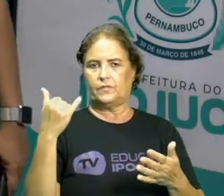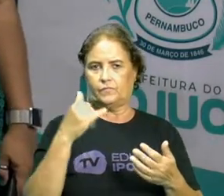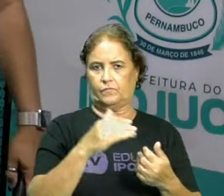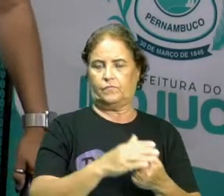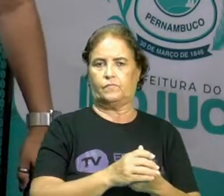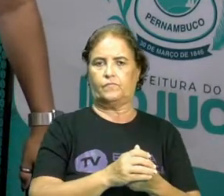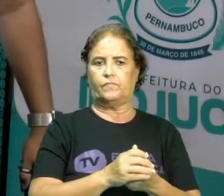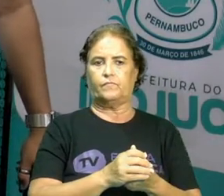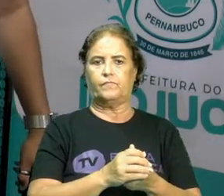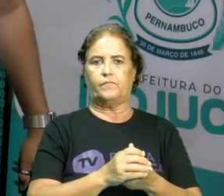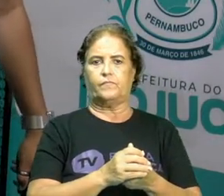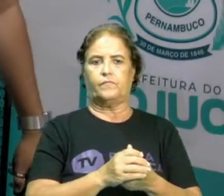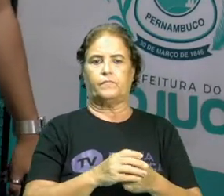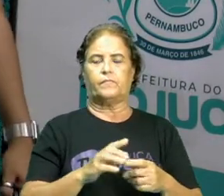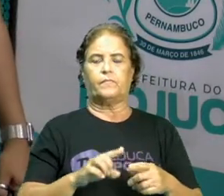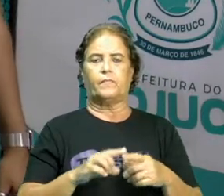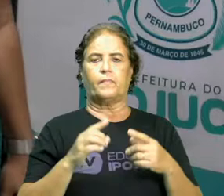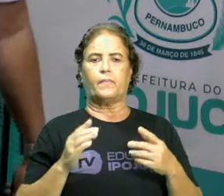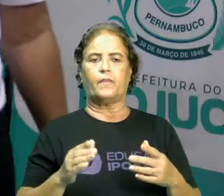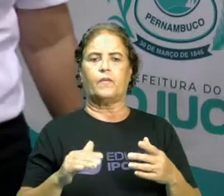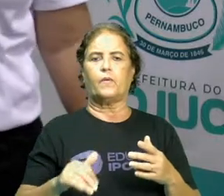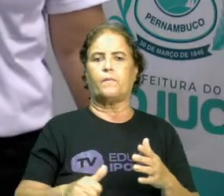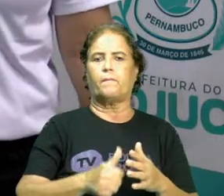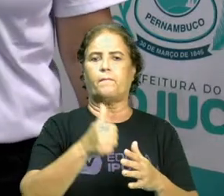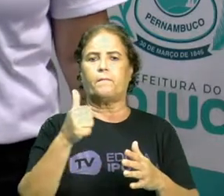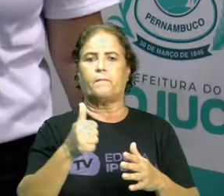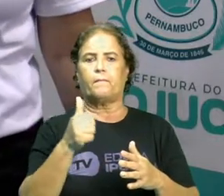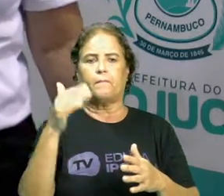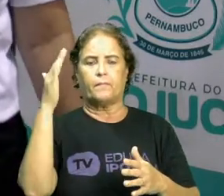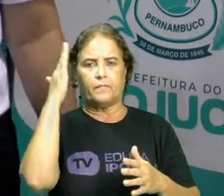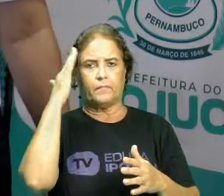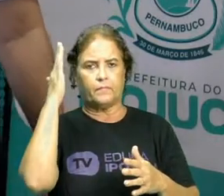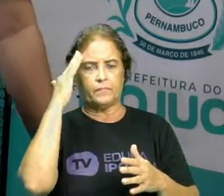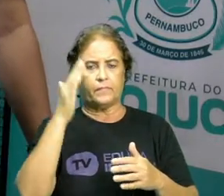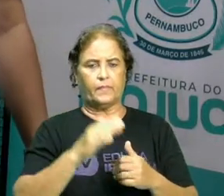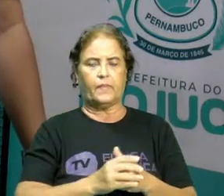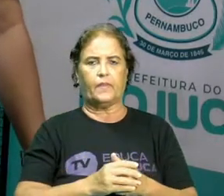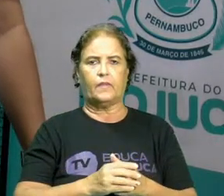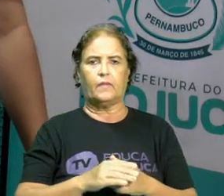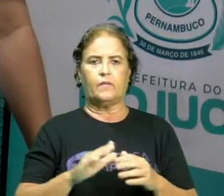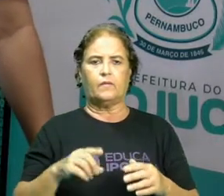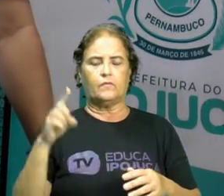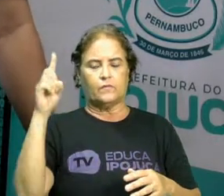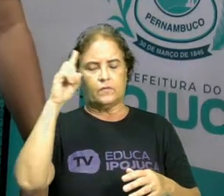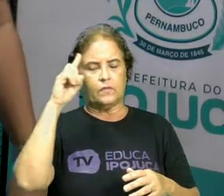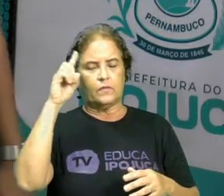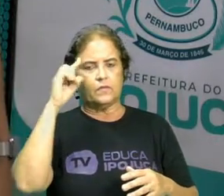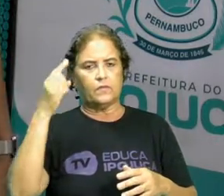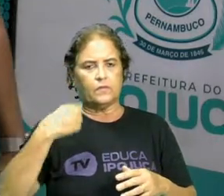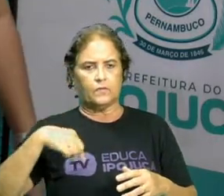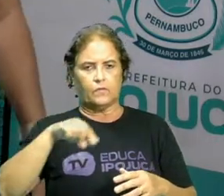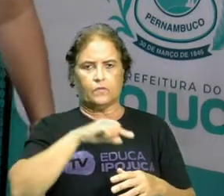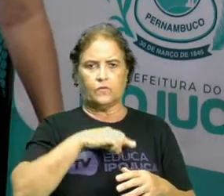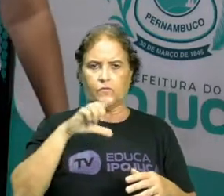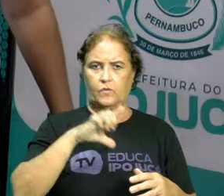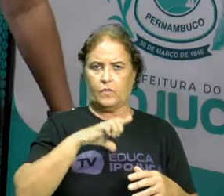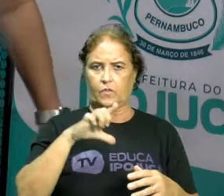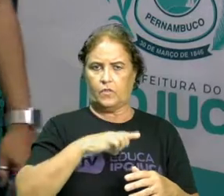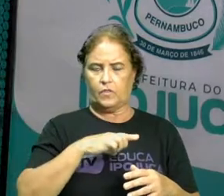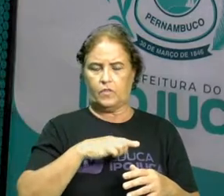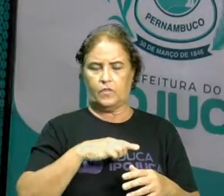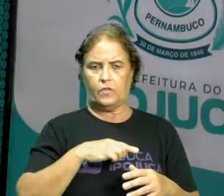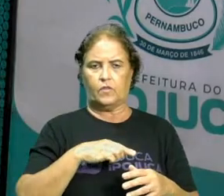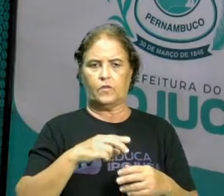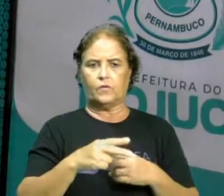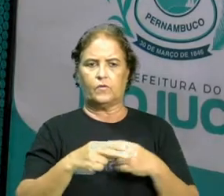isso. Então, a primeira coisa que a gente tem que entender é que, no nosso dia a dia, a gente tem um aparelho bem interessante,